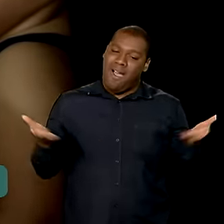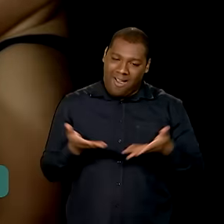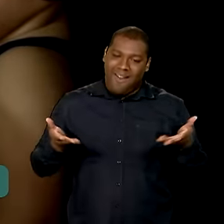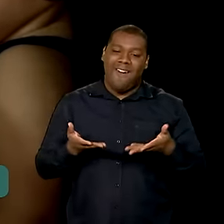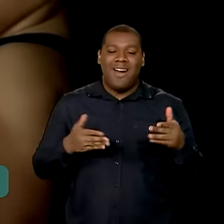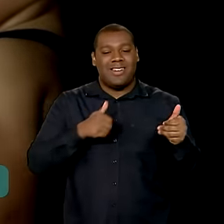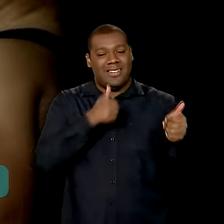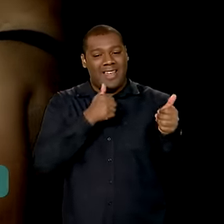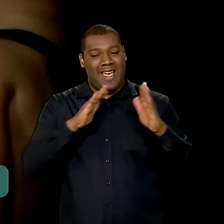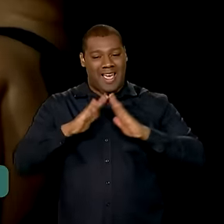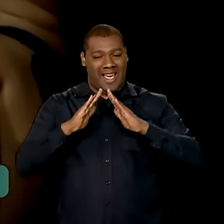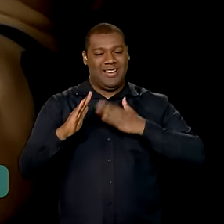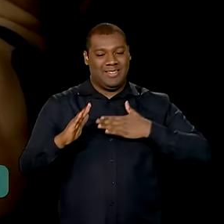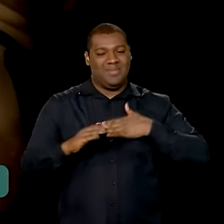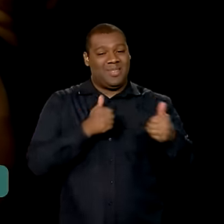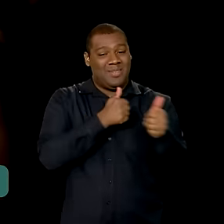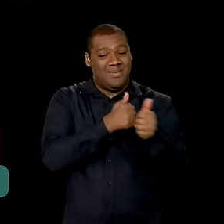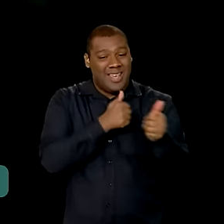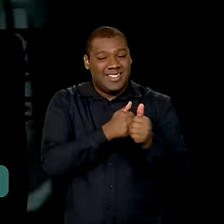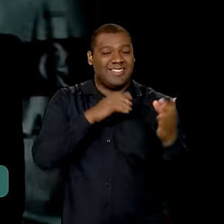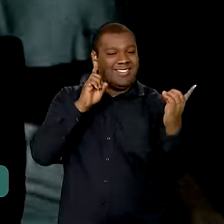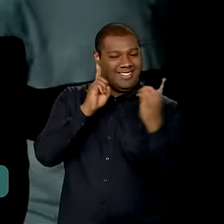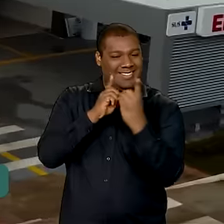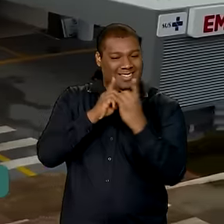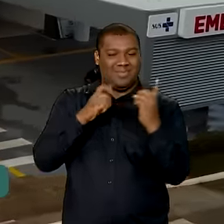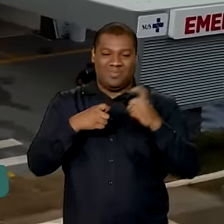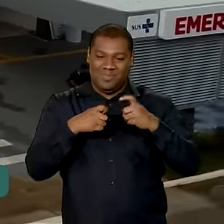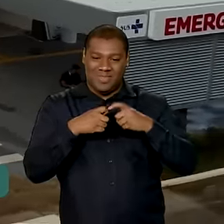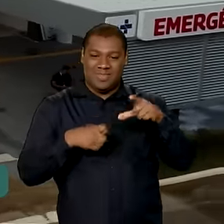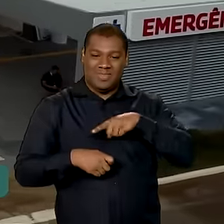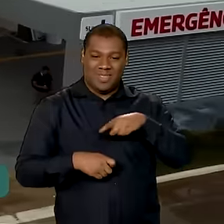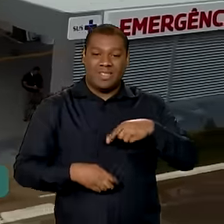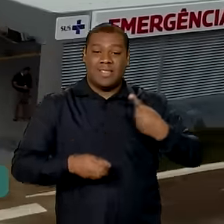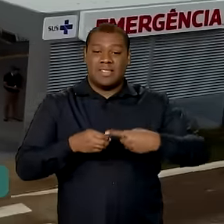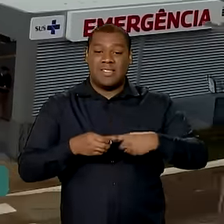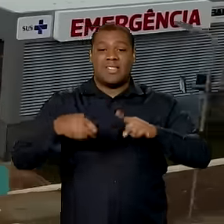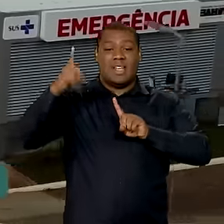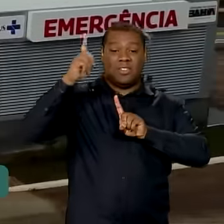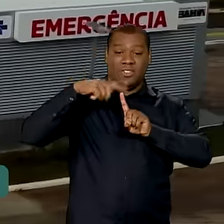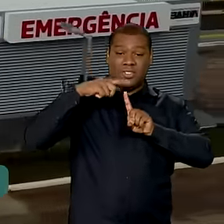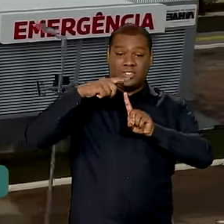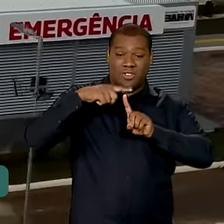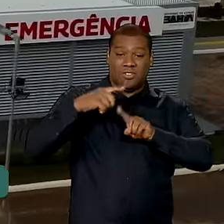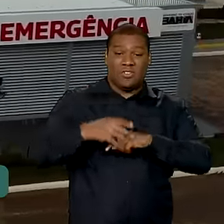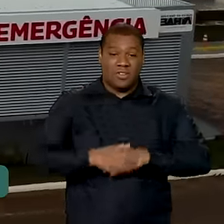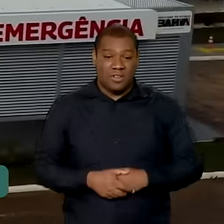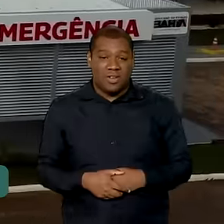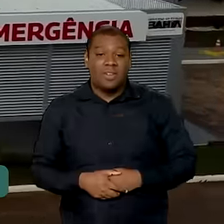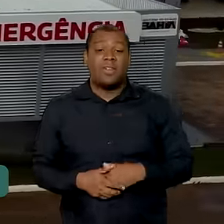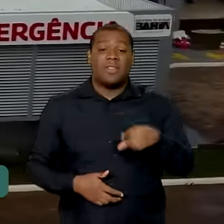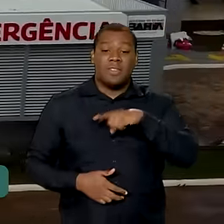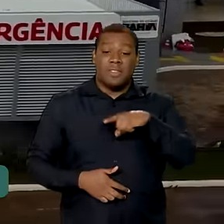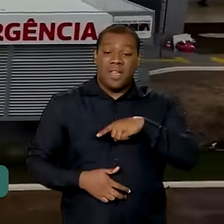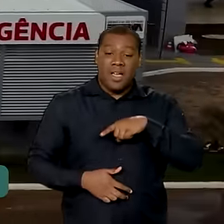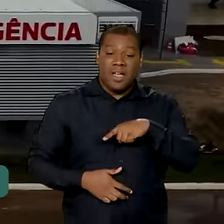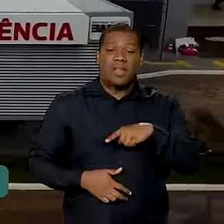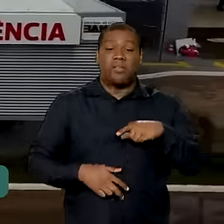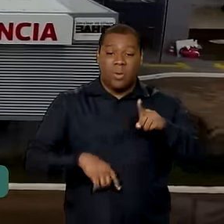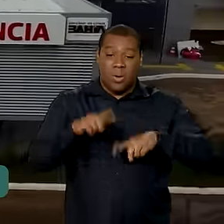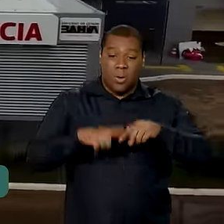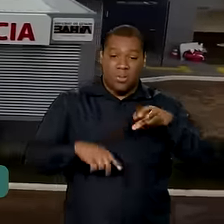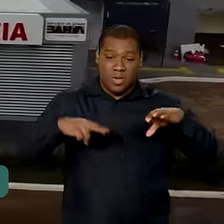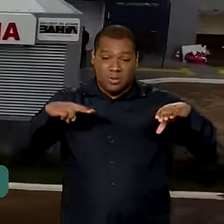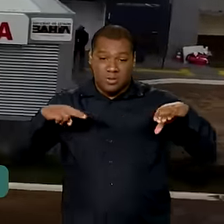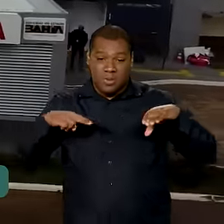de casa. A gente espera que vai fazer bastante diferença para todo mundo, né? Teixeira de Freitas também recebeu um aparelho de radioterapia para tratamento de